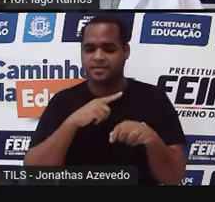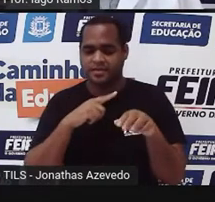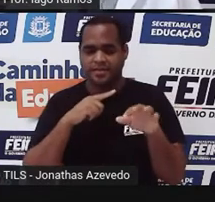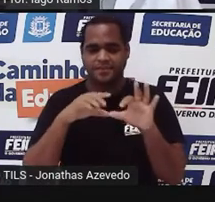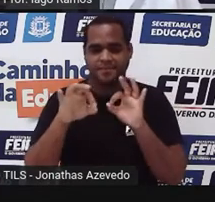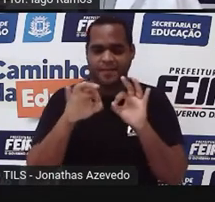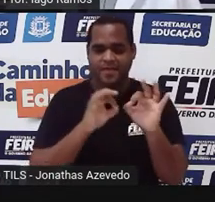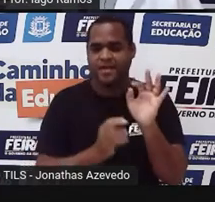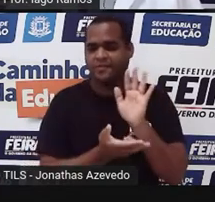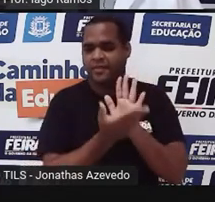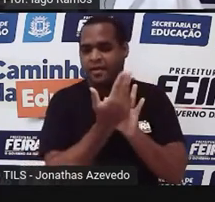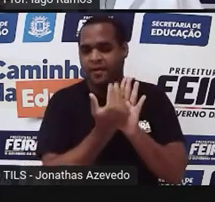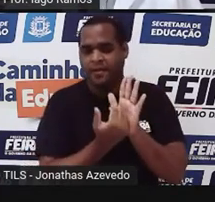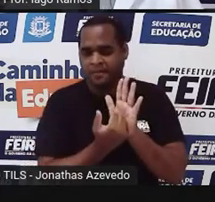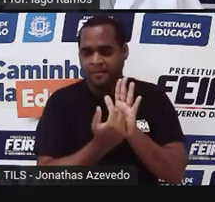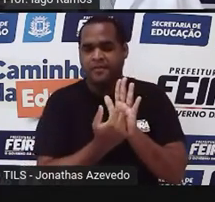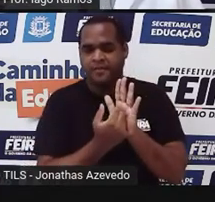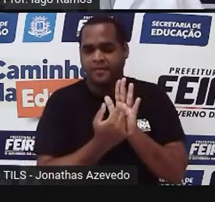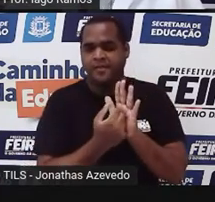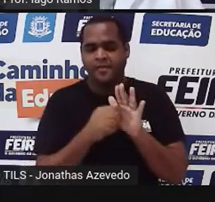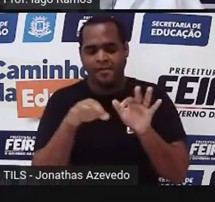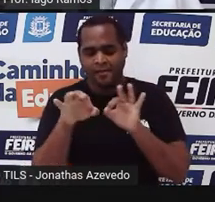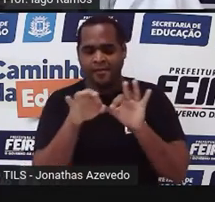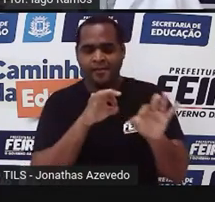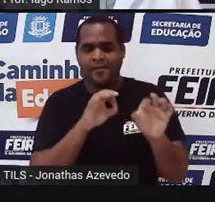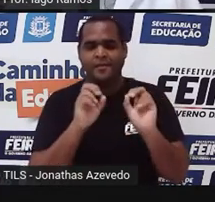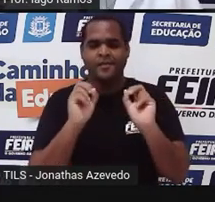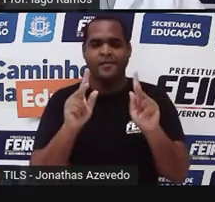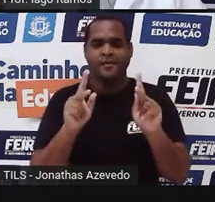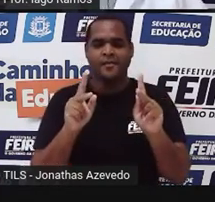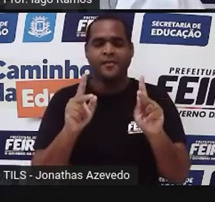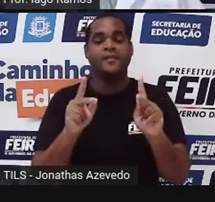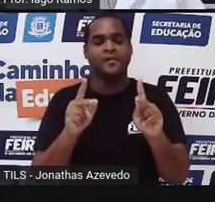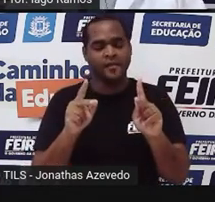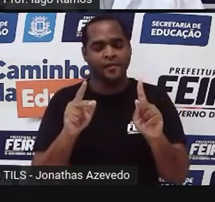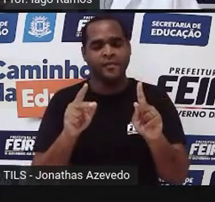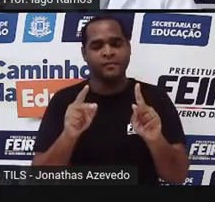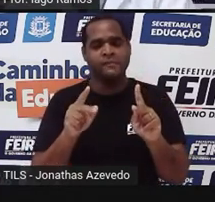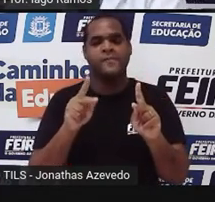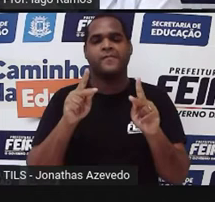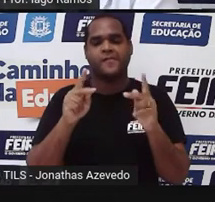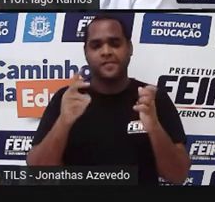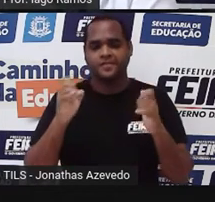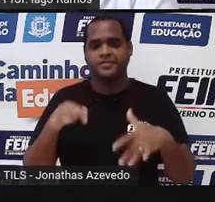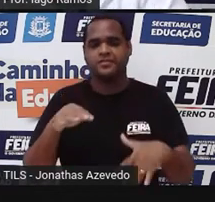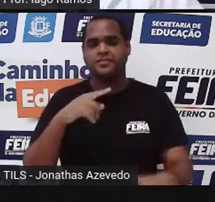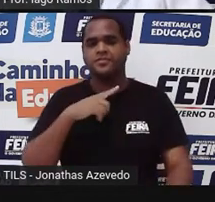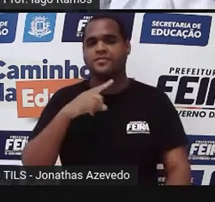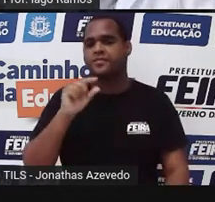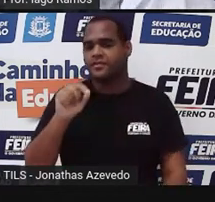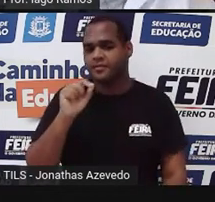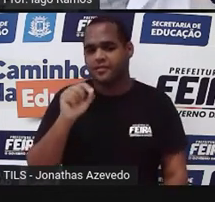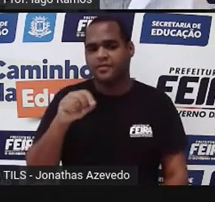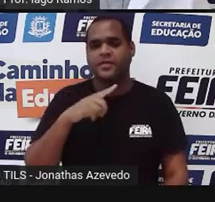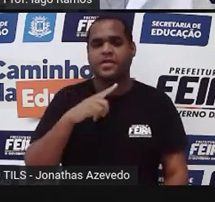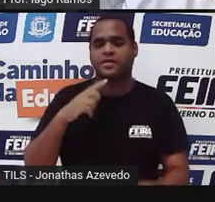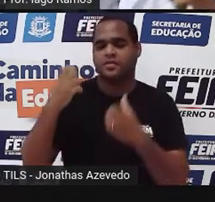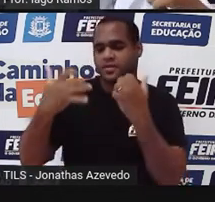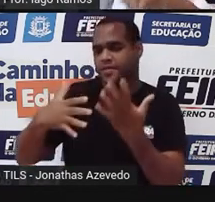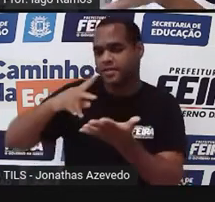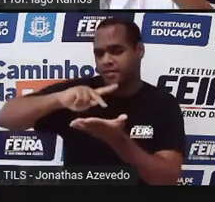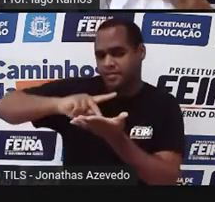finalize a sua construção. Tá bom? A gente chama isso de construção geométrica.